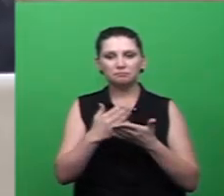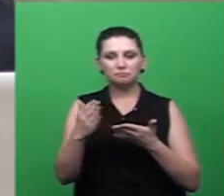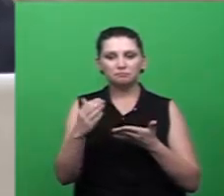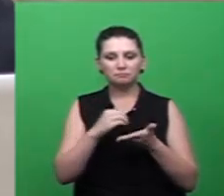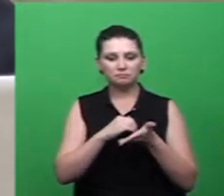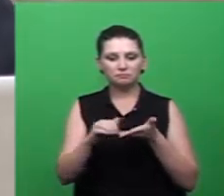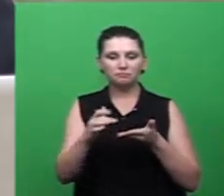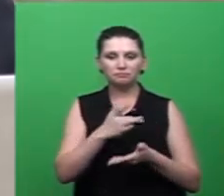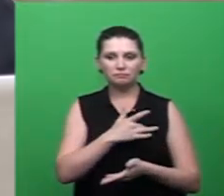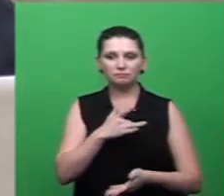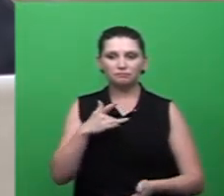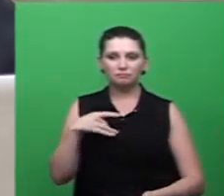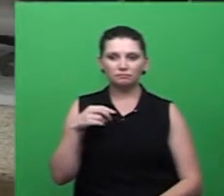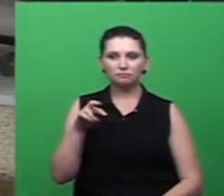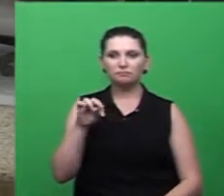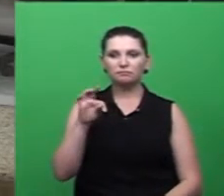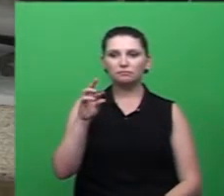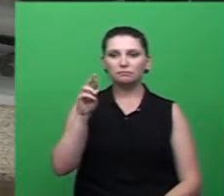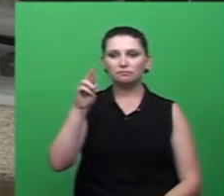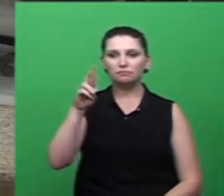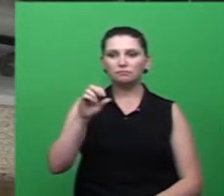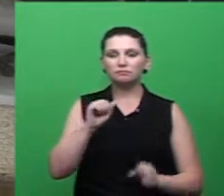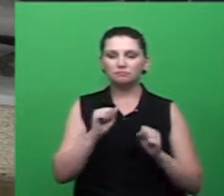doutor Vítor Benicá. Fique à vontade.